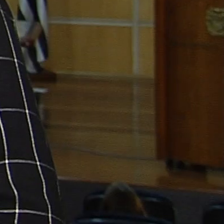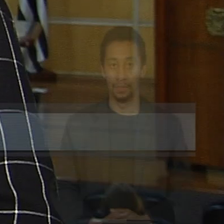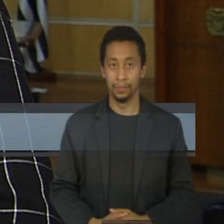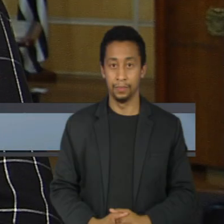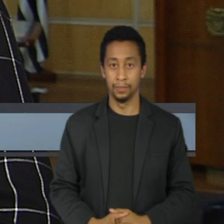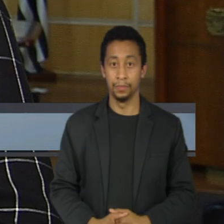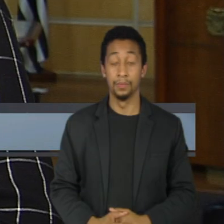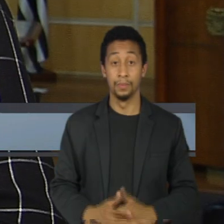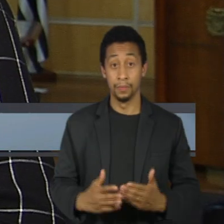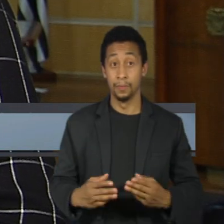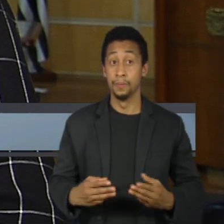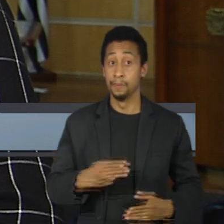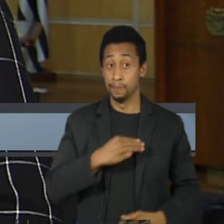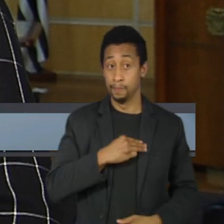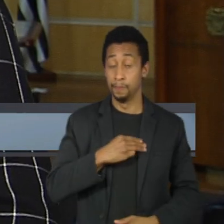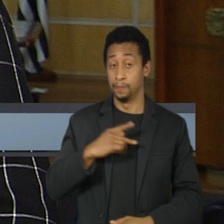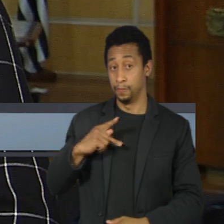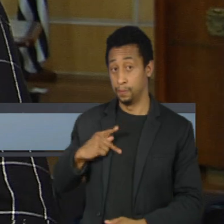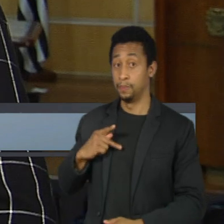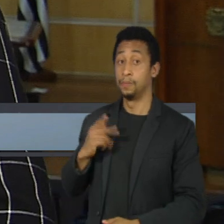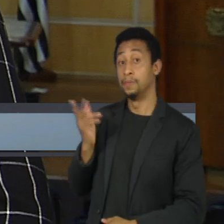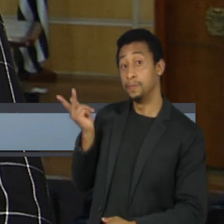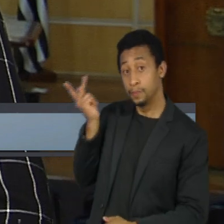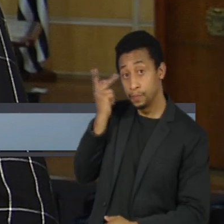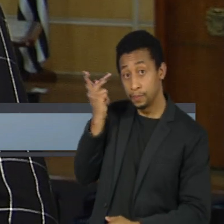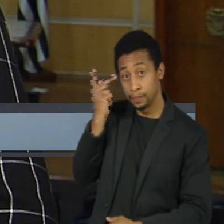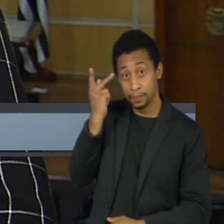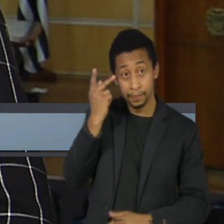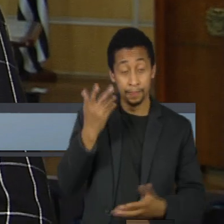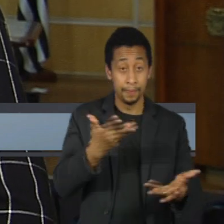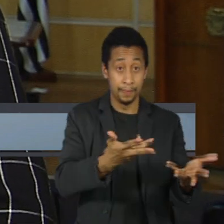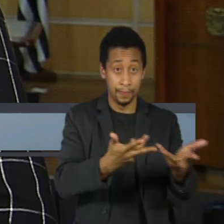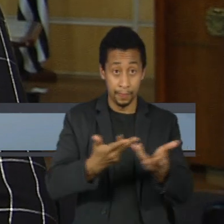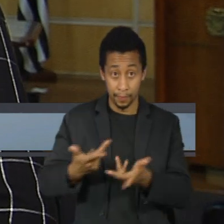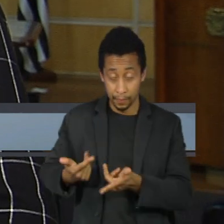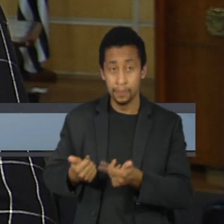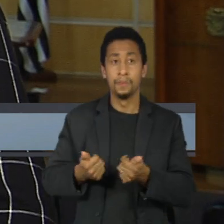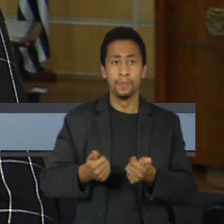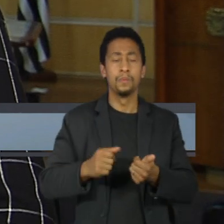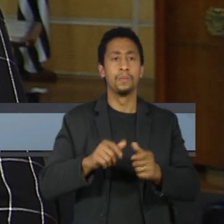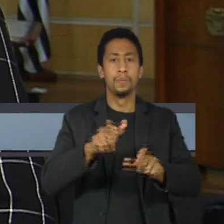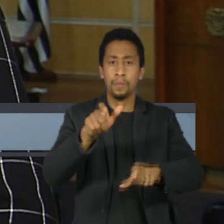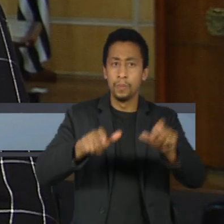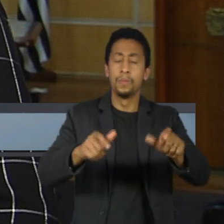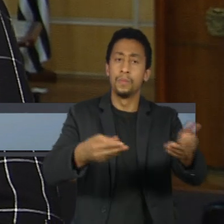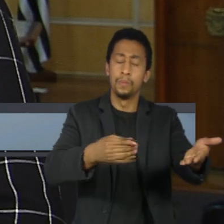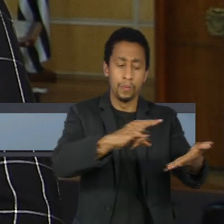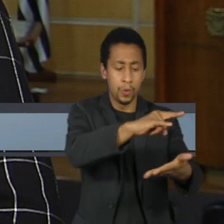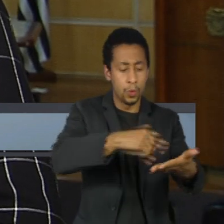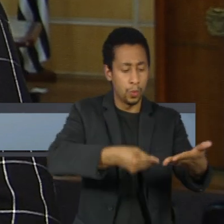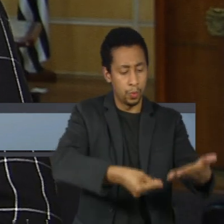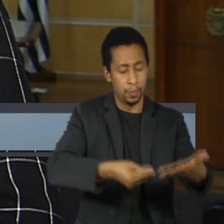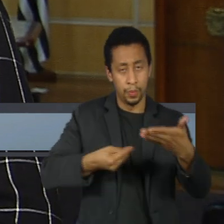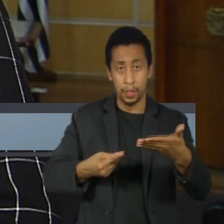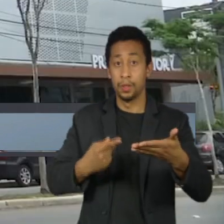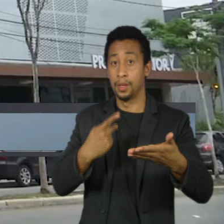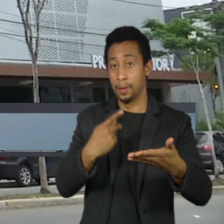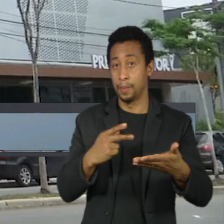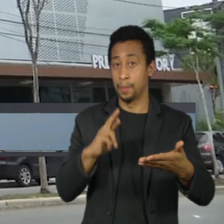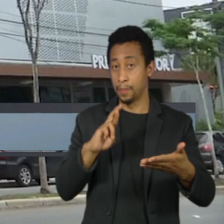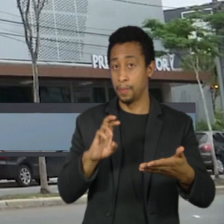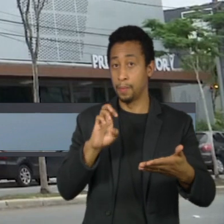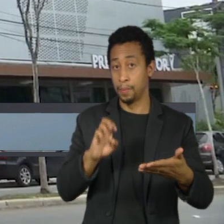O Ministério Público de São Paulo recebe nesta quarta-feira documentos sobre a Prevent Senior coletados pela CPI da pandemia.